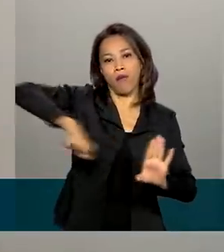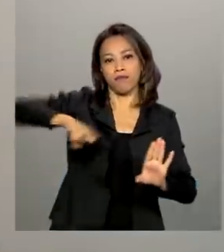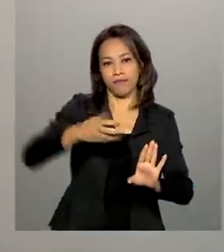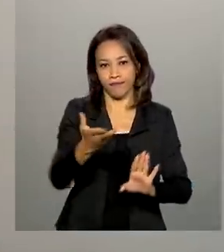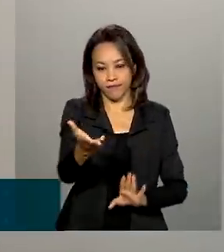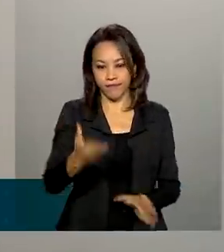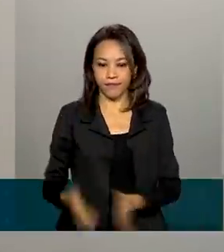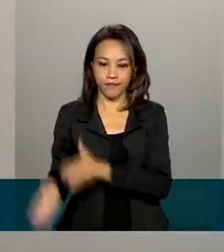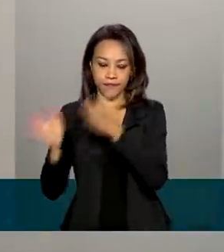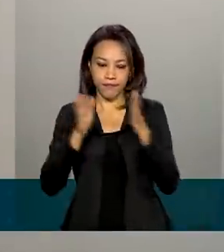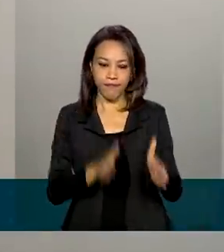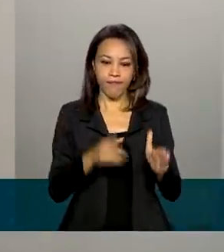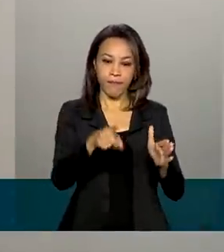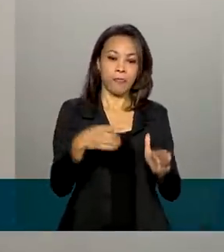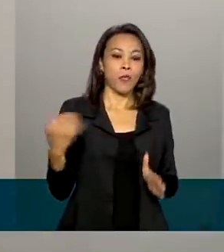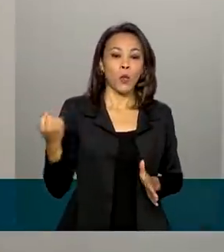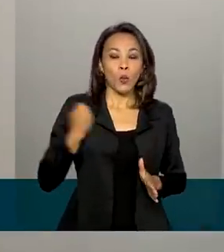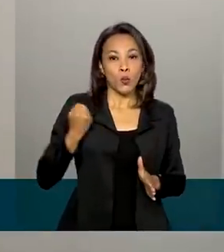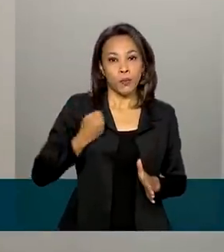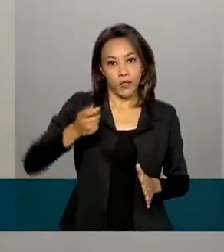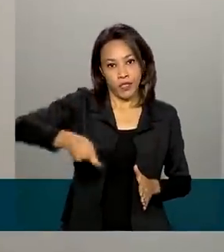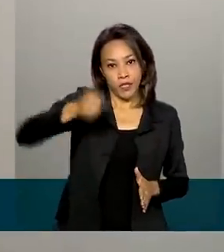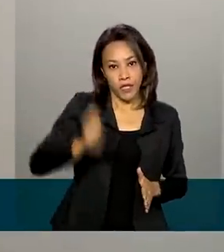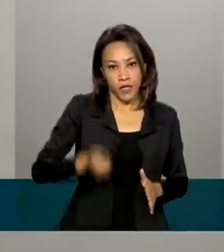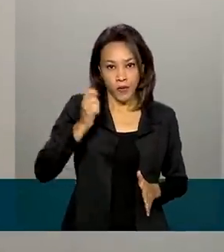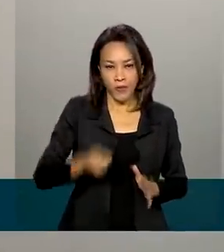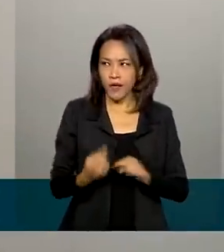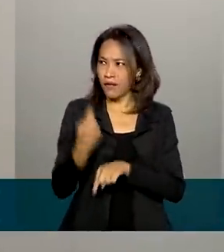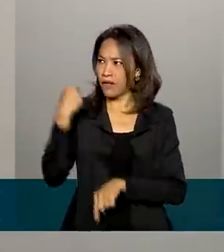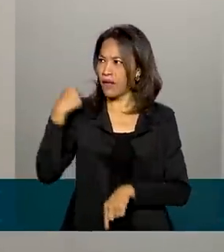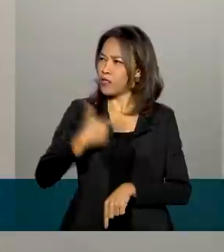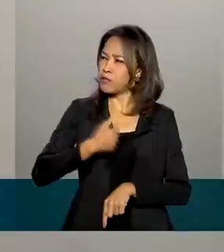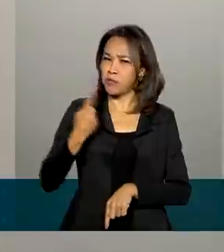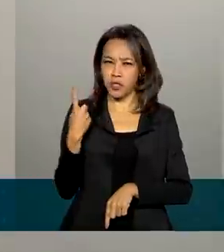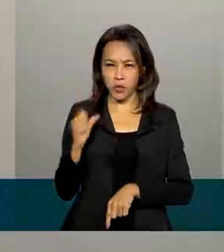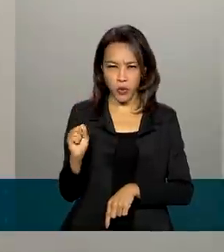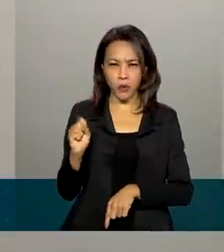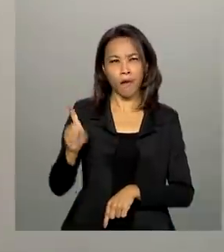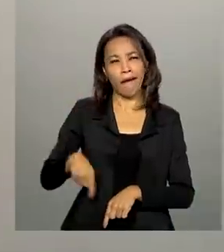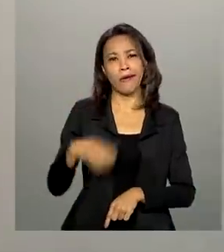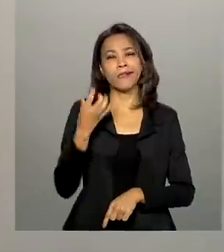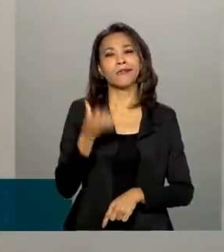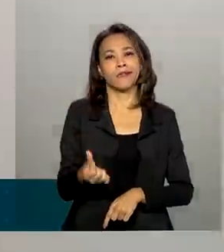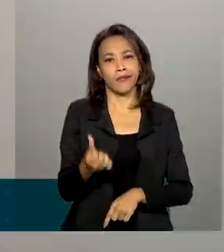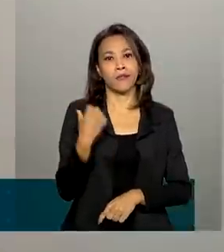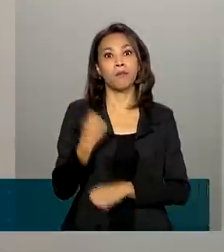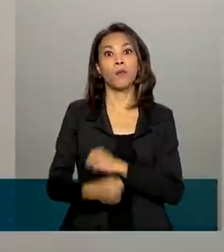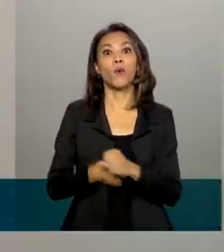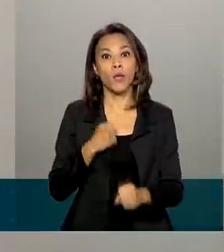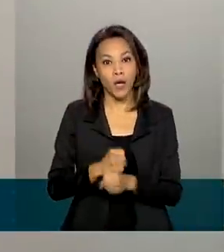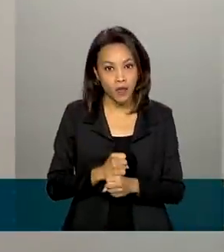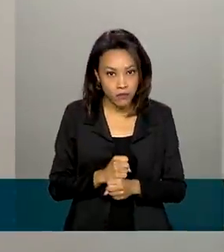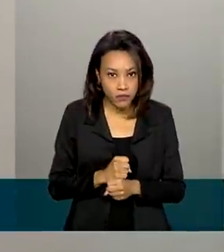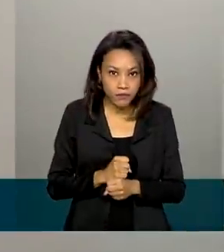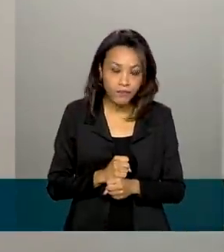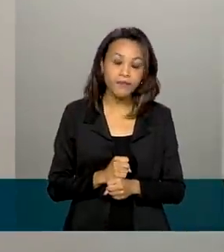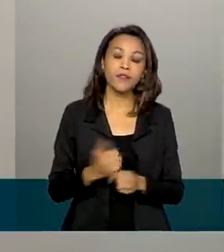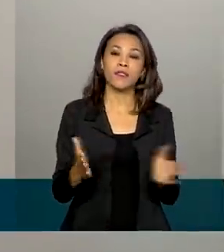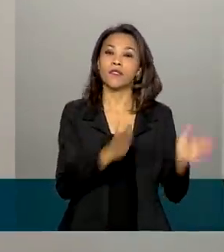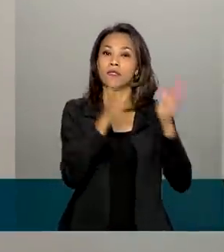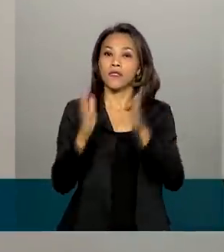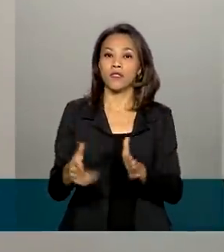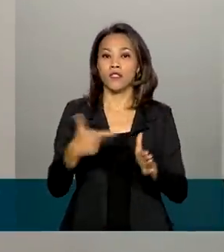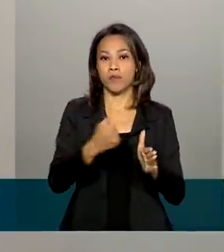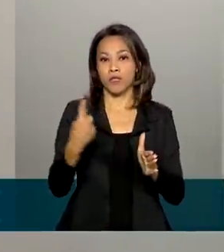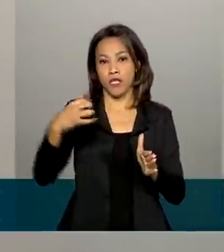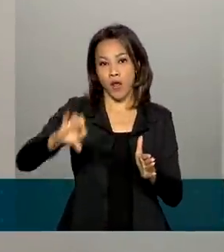leilões que o Ministério realizava até o ano de 2018 era na média de seis leilões por ano. Outubro de 2019 foi o